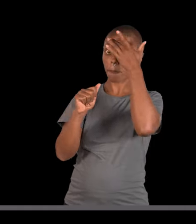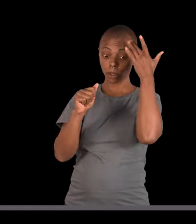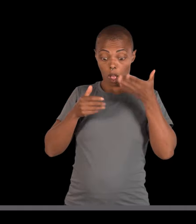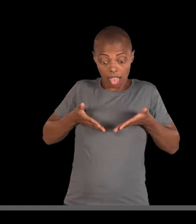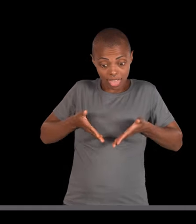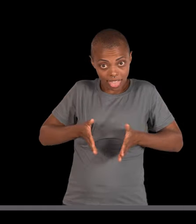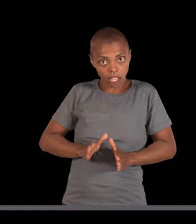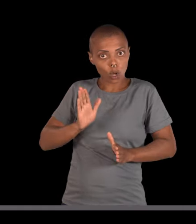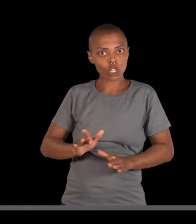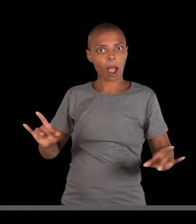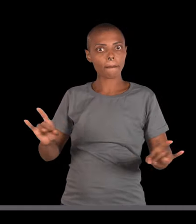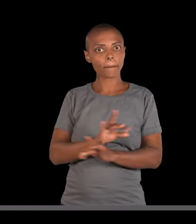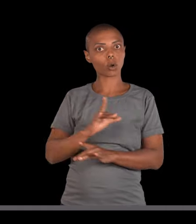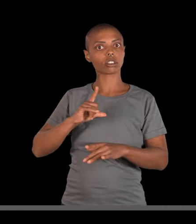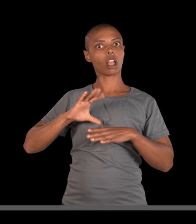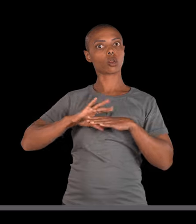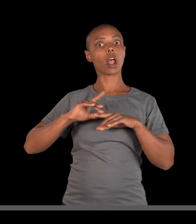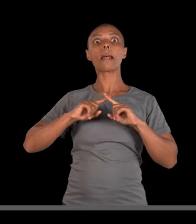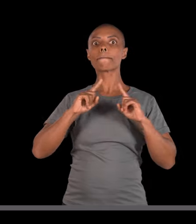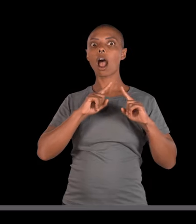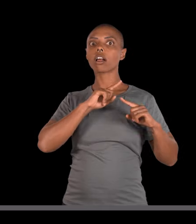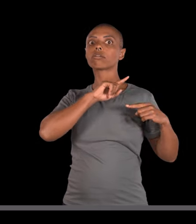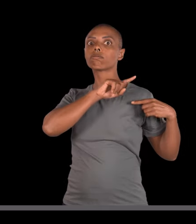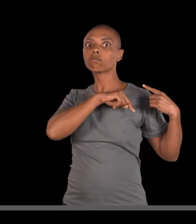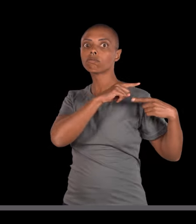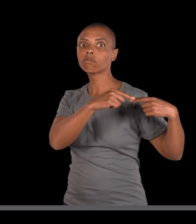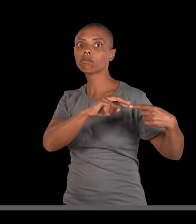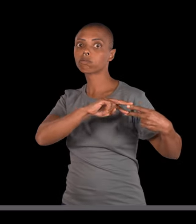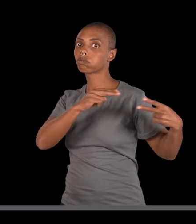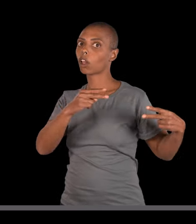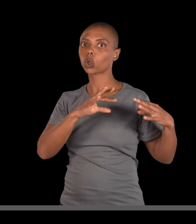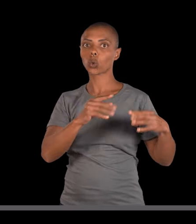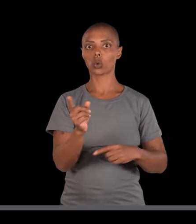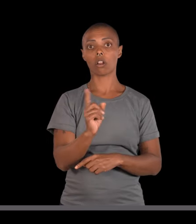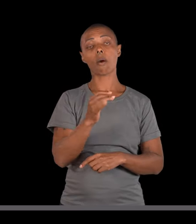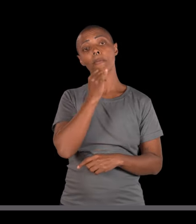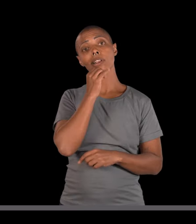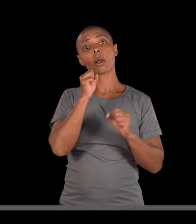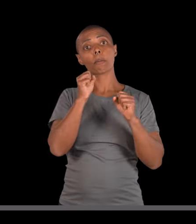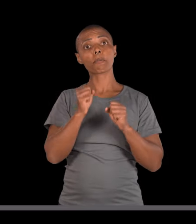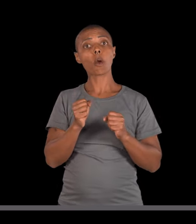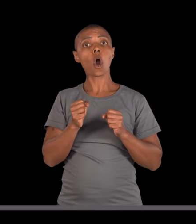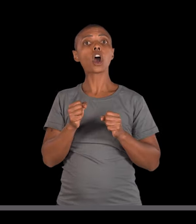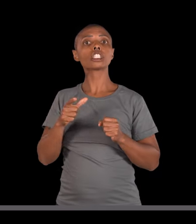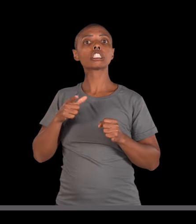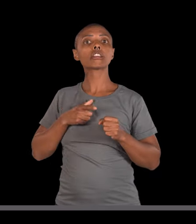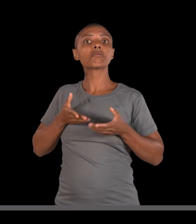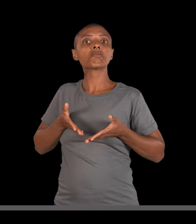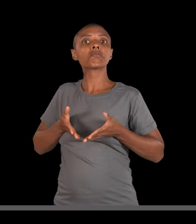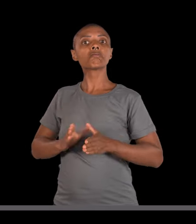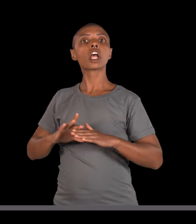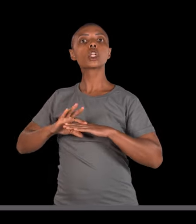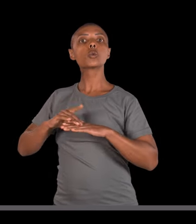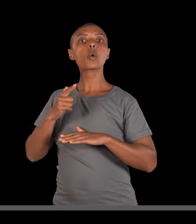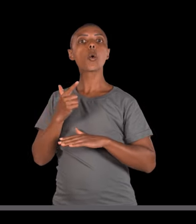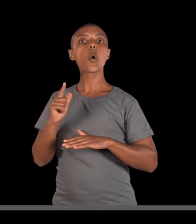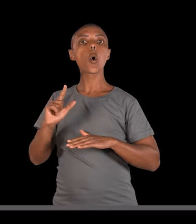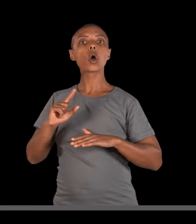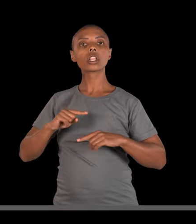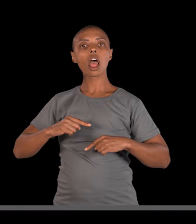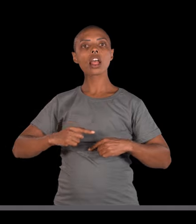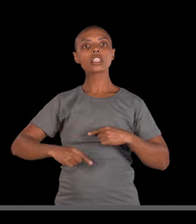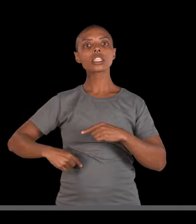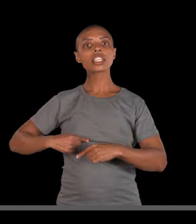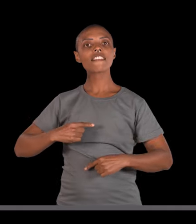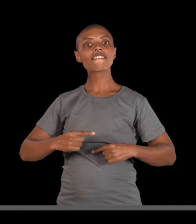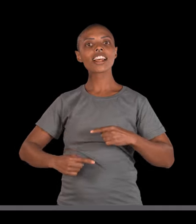congênita é quando a pessoa nasce com a doença. Nem sempre é genética. Você, por exemplo, pode nascer com sífilis, que é uma